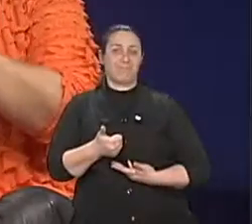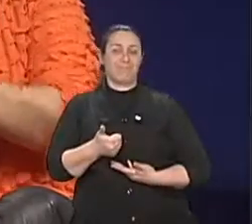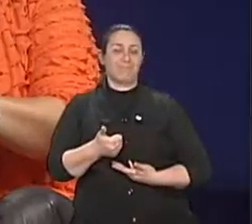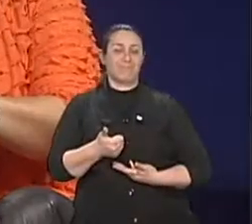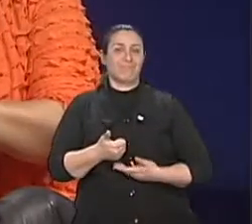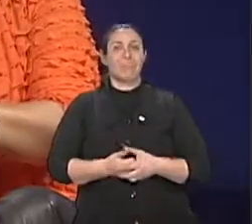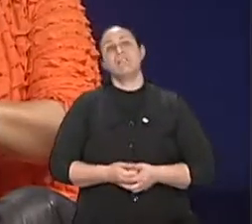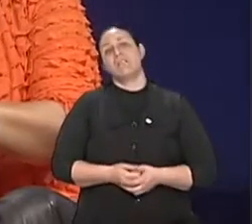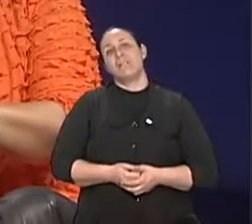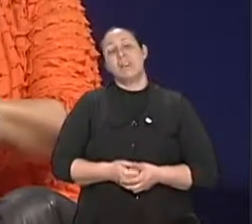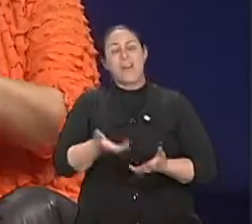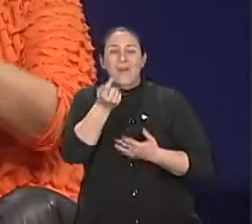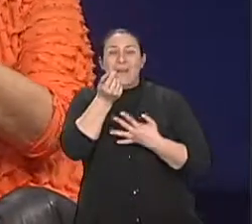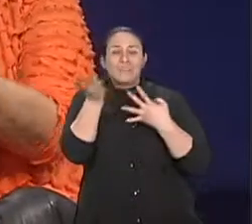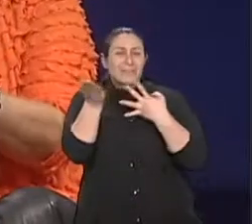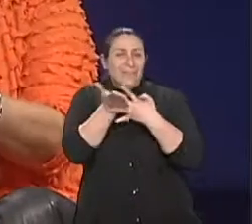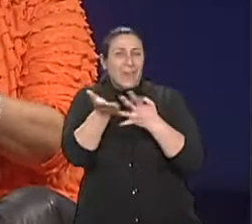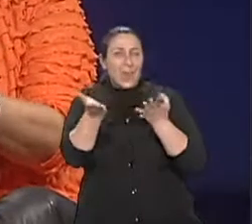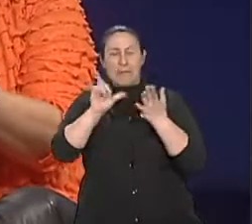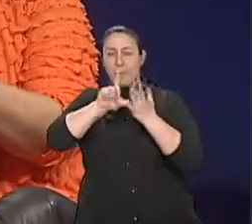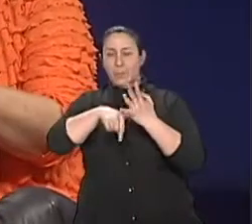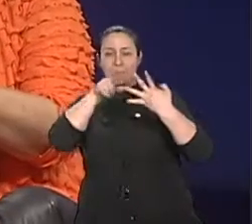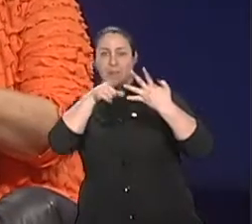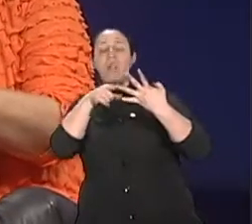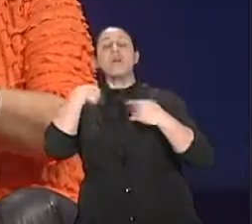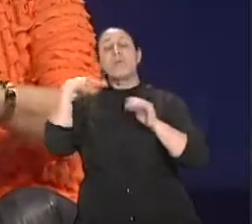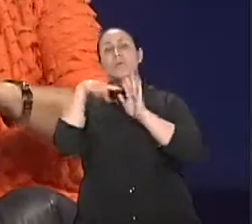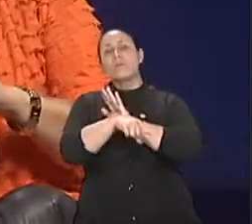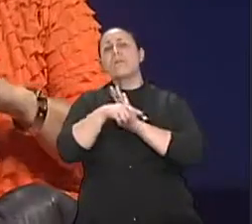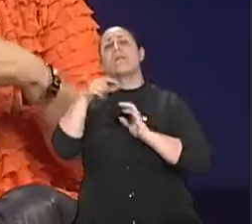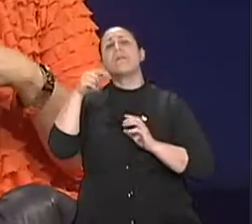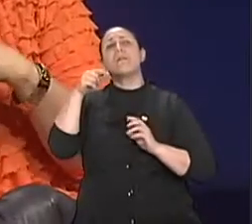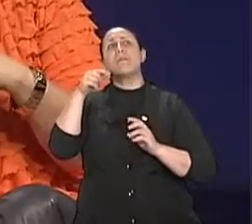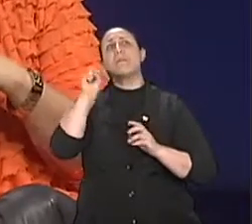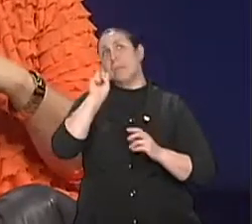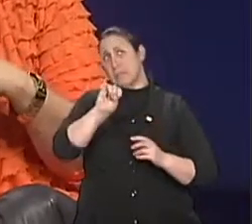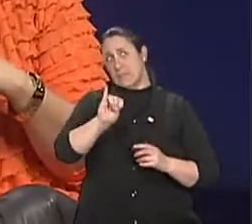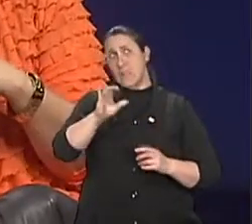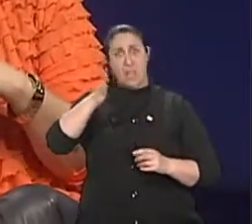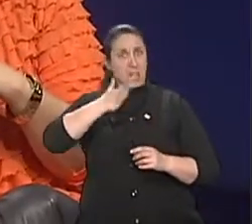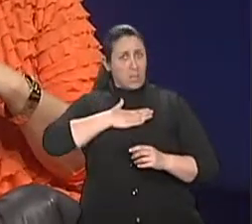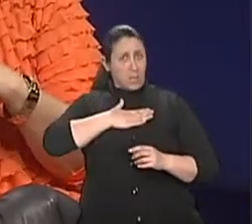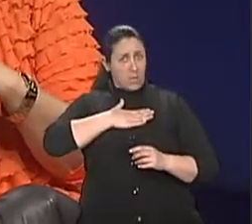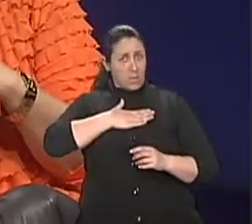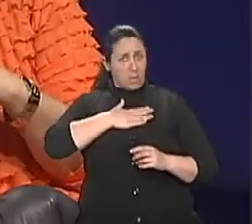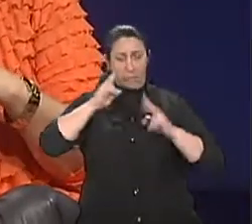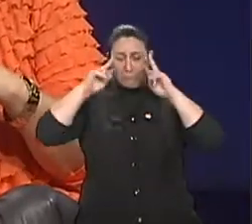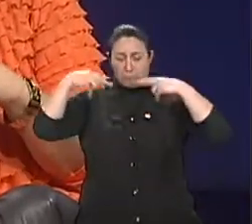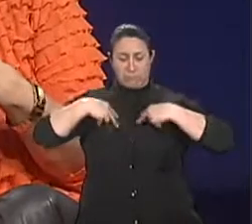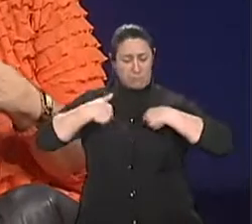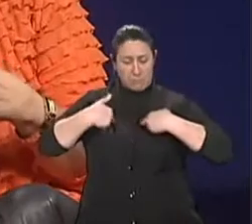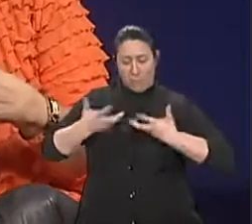nós estamos quase chegando ao intervalo, vai ficar pro segundo bloco. A questão, então, se eu não me quero bem, uma